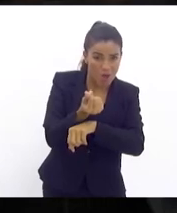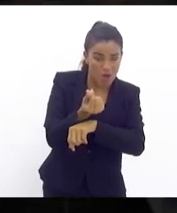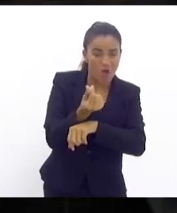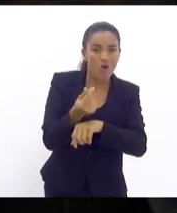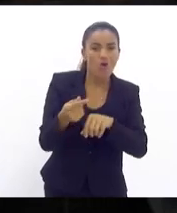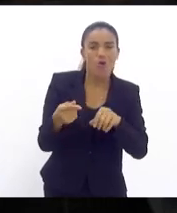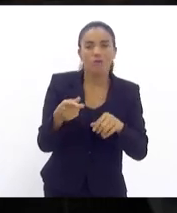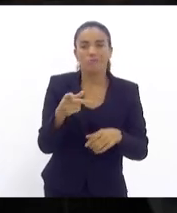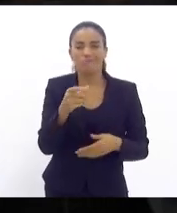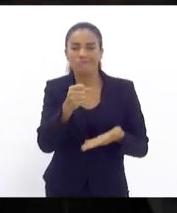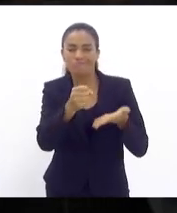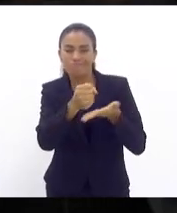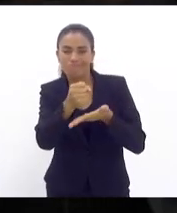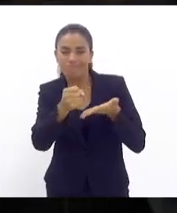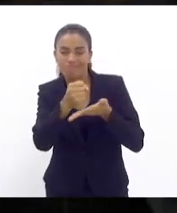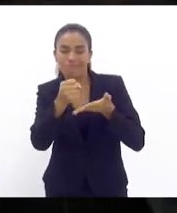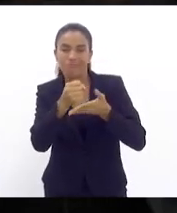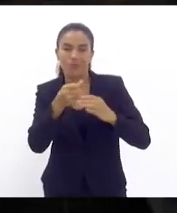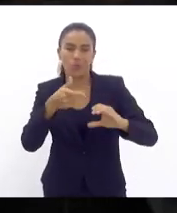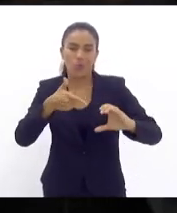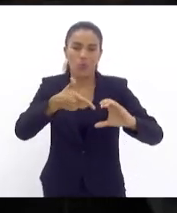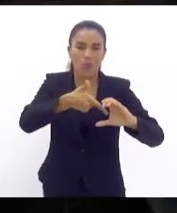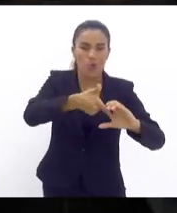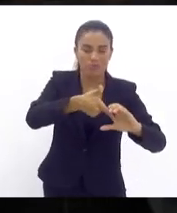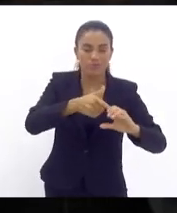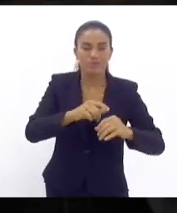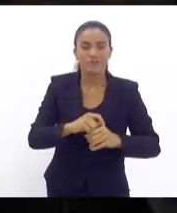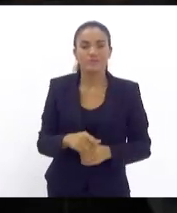vendido pela Petrobras